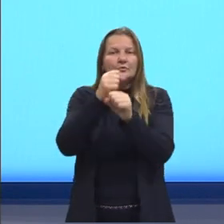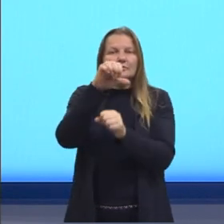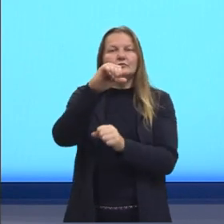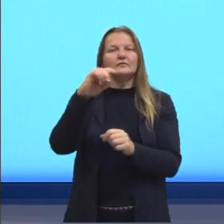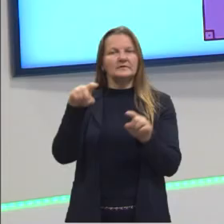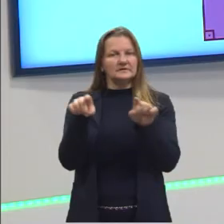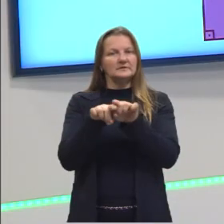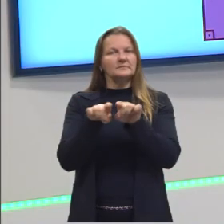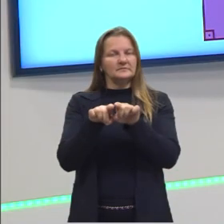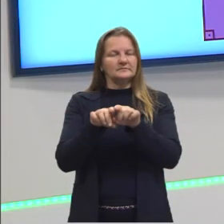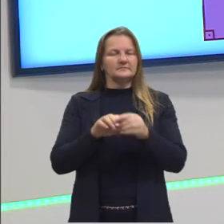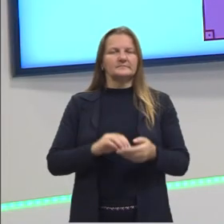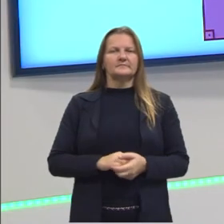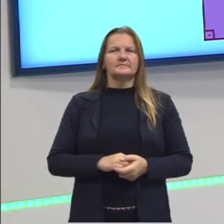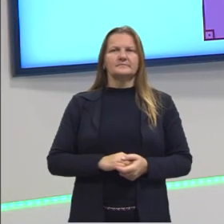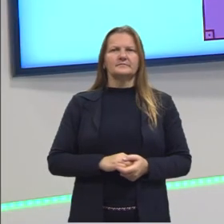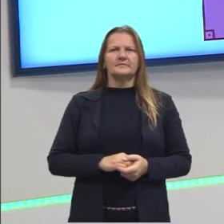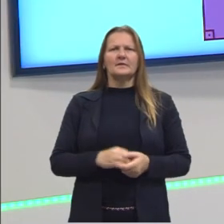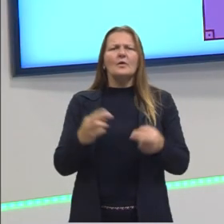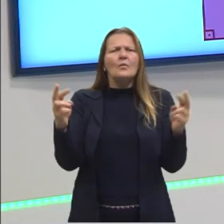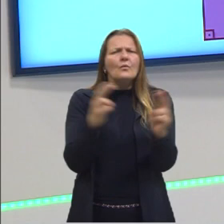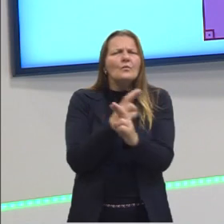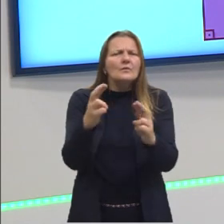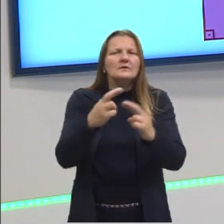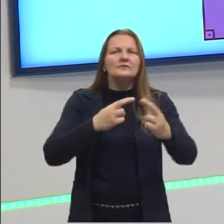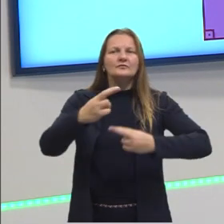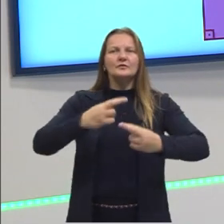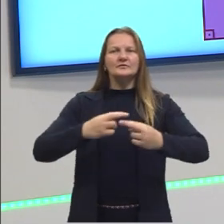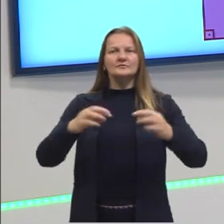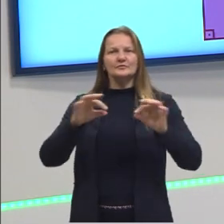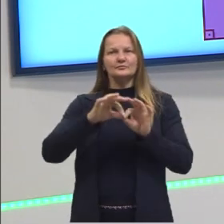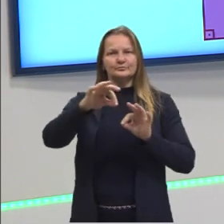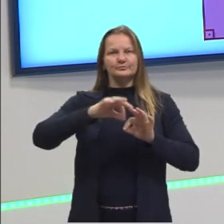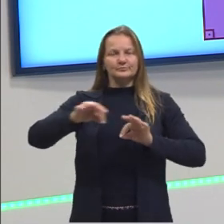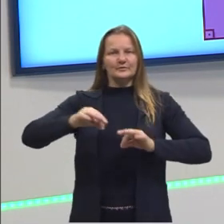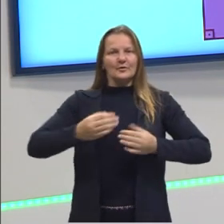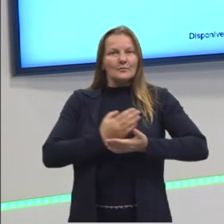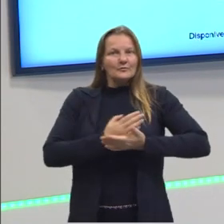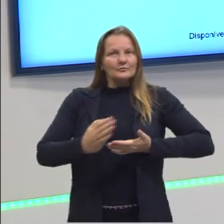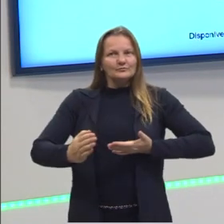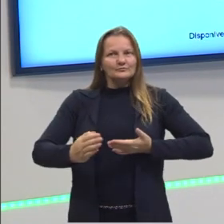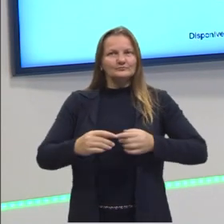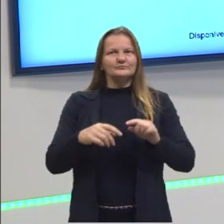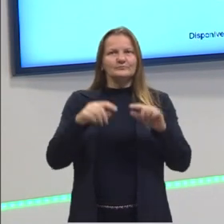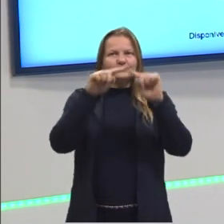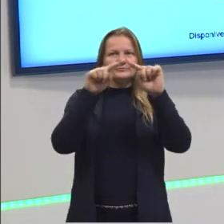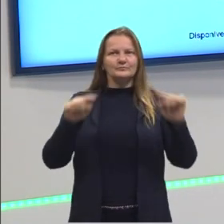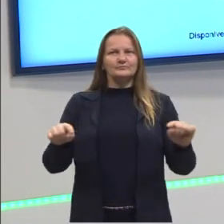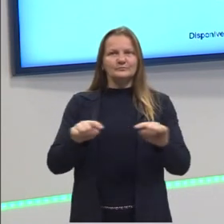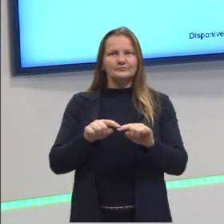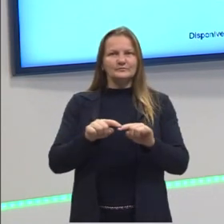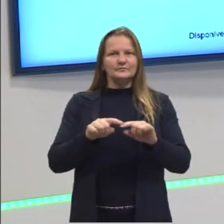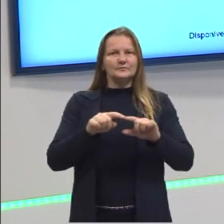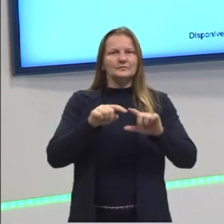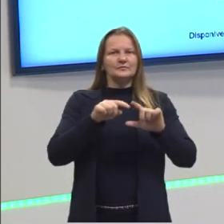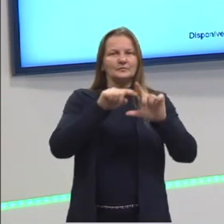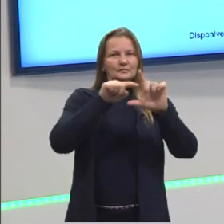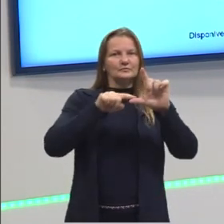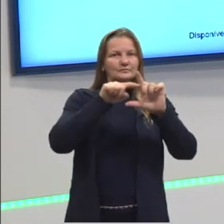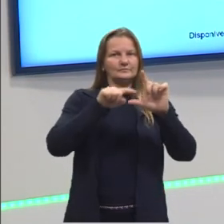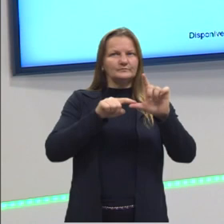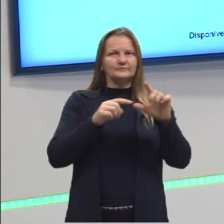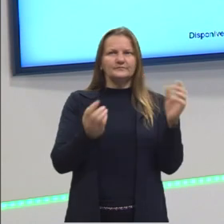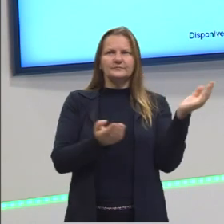graus. Então, nós vamos ver as relações métricas a partir de um triângulo retângulo. Aqui eu